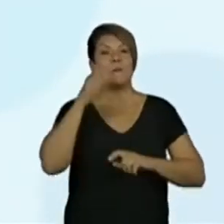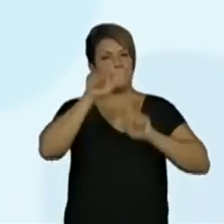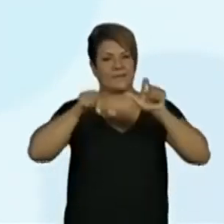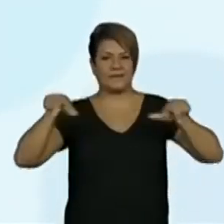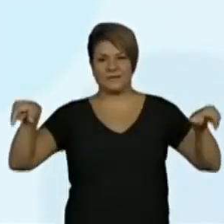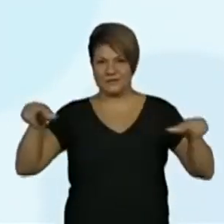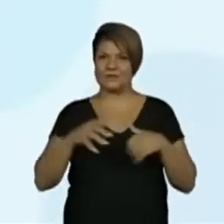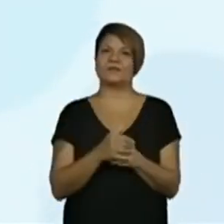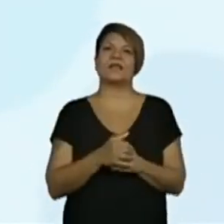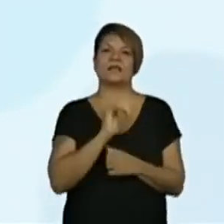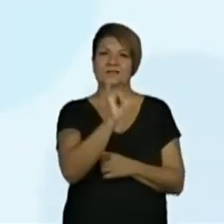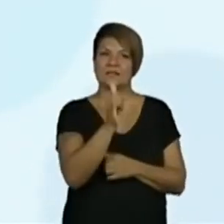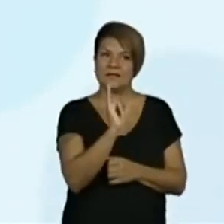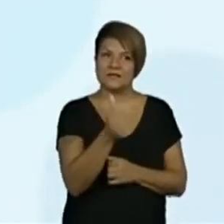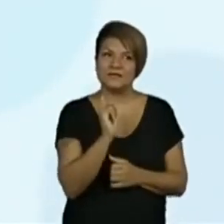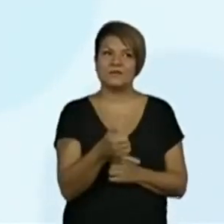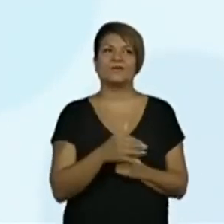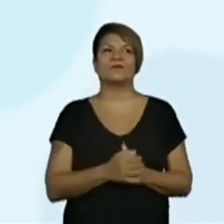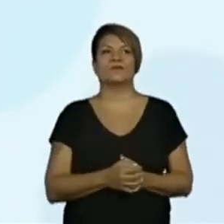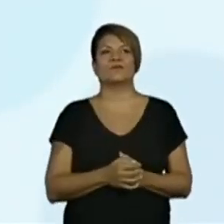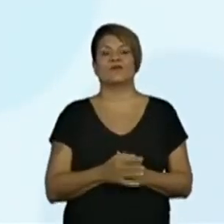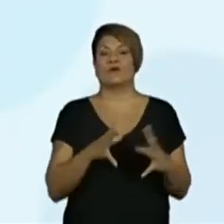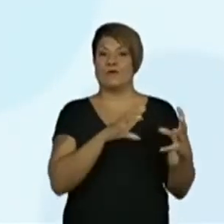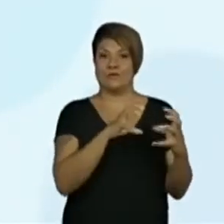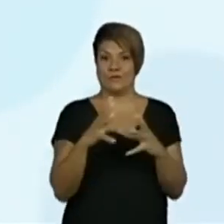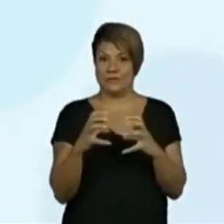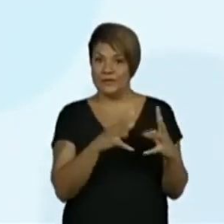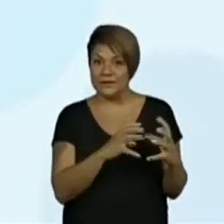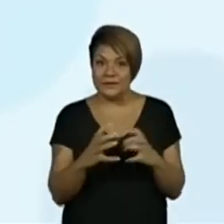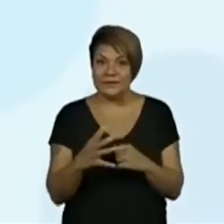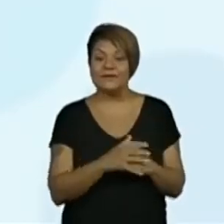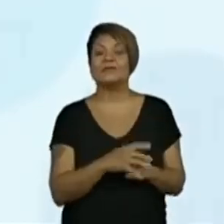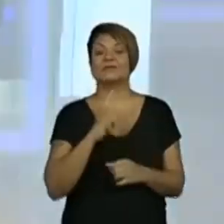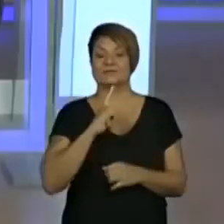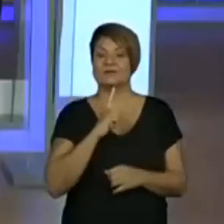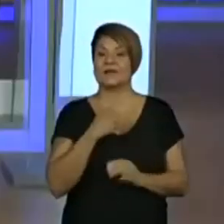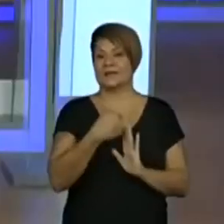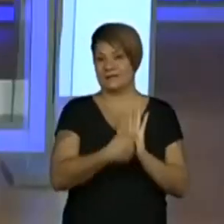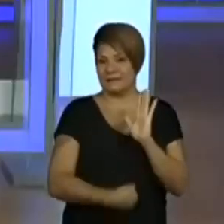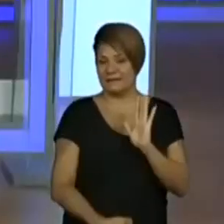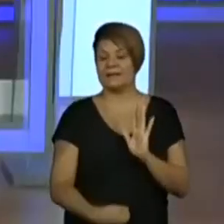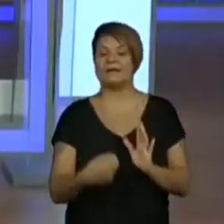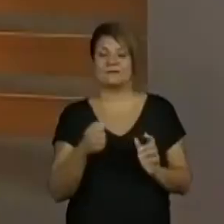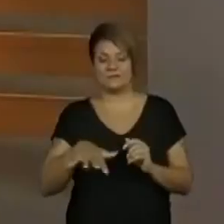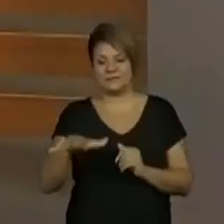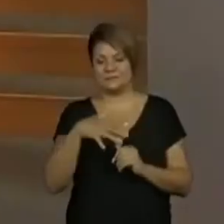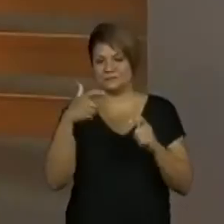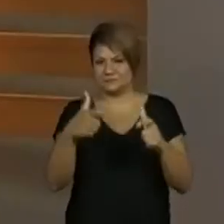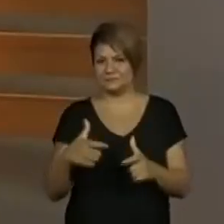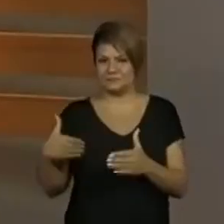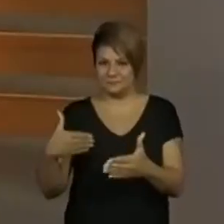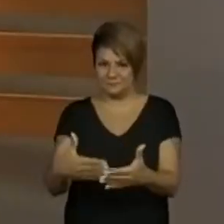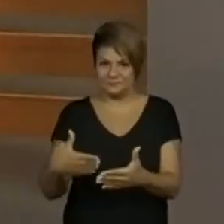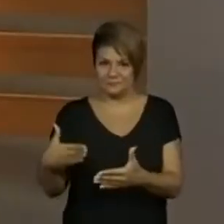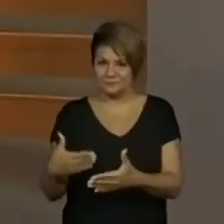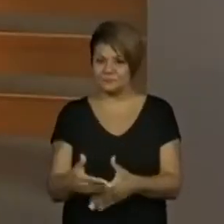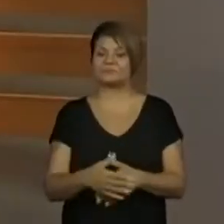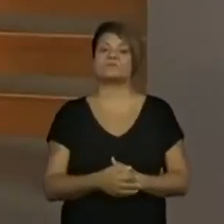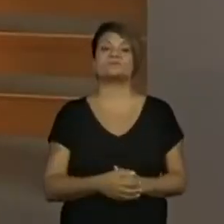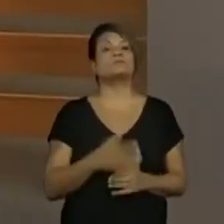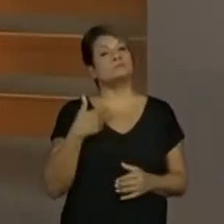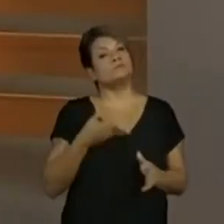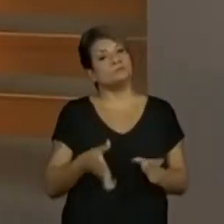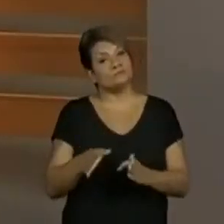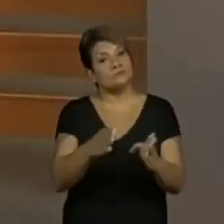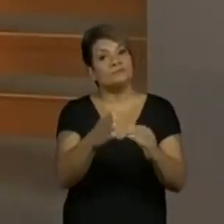narrativos, conflitos, enredos, tempos e espaços. Olha só, a gente continua naquela caminhada com a história do Lago